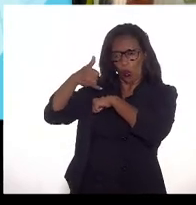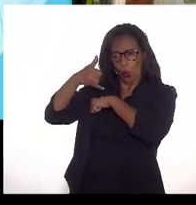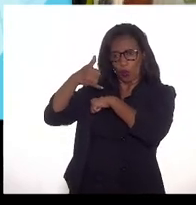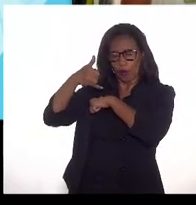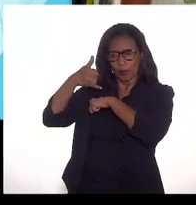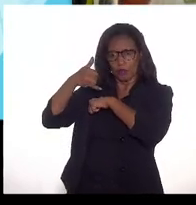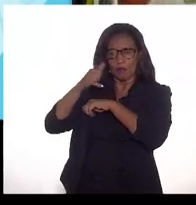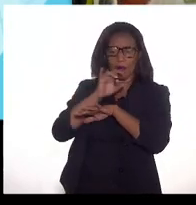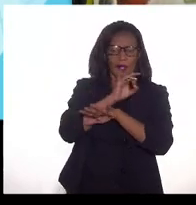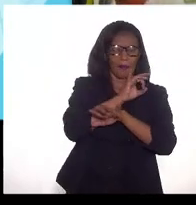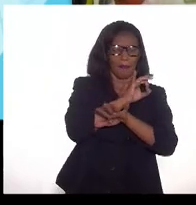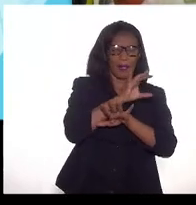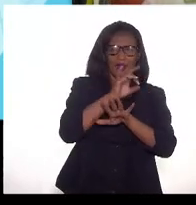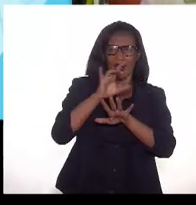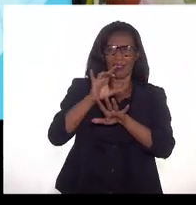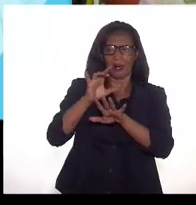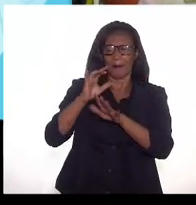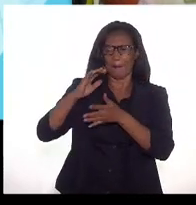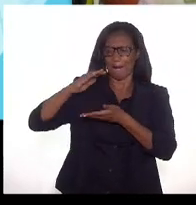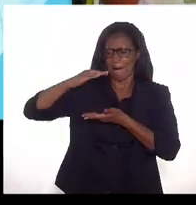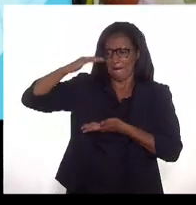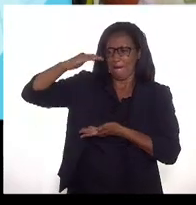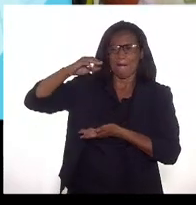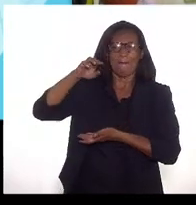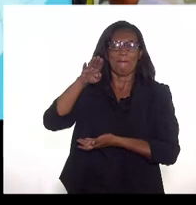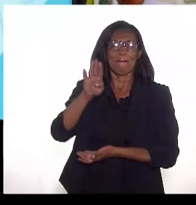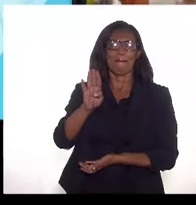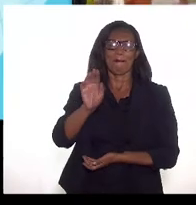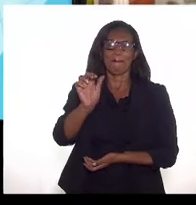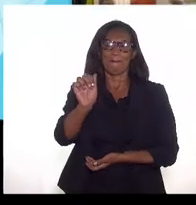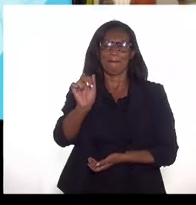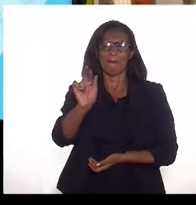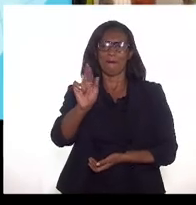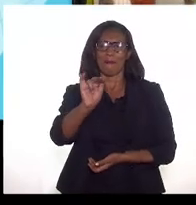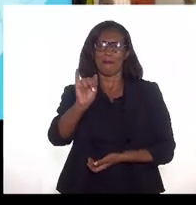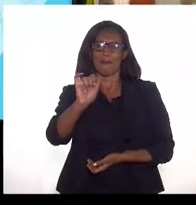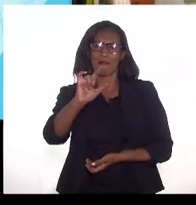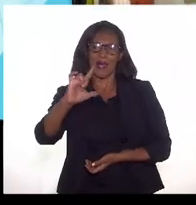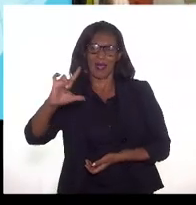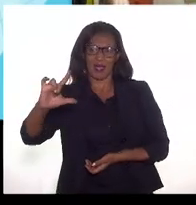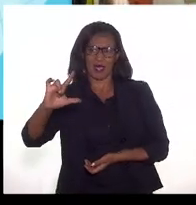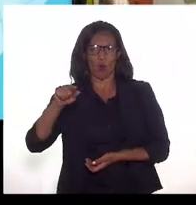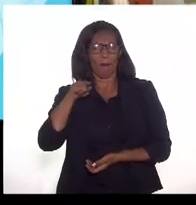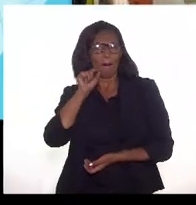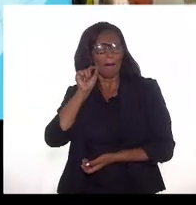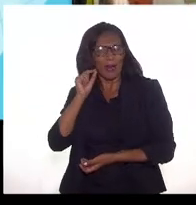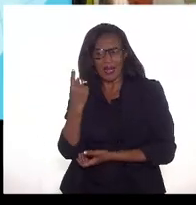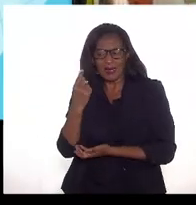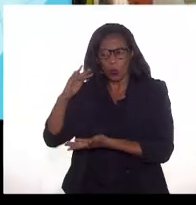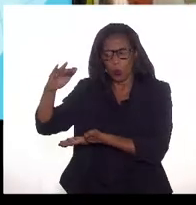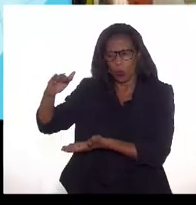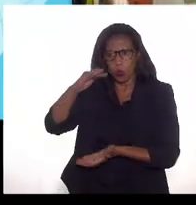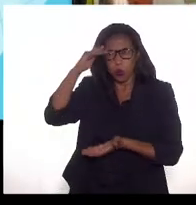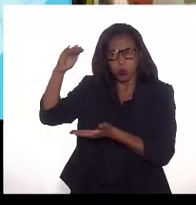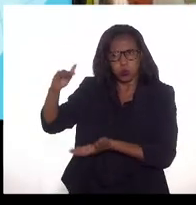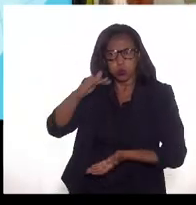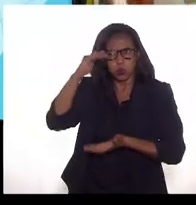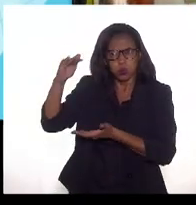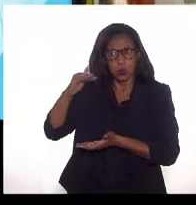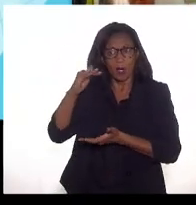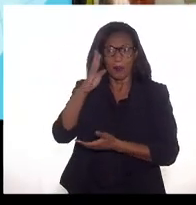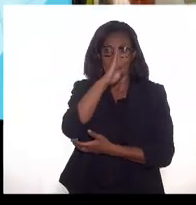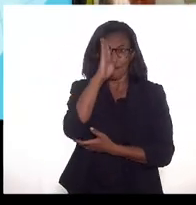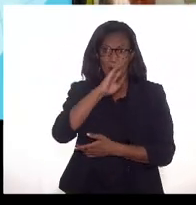para cada barril de petróleo produzido no pré-sal, nós vamos estar produzindo pelo menos o